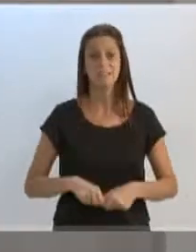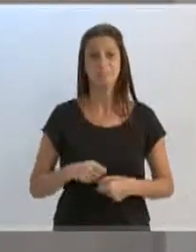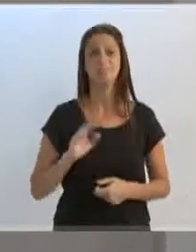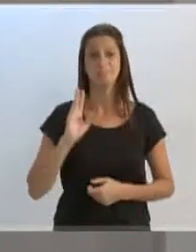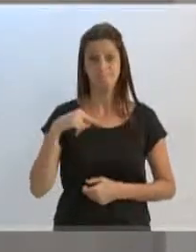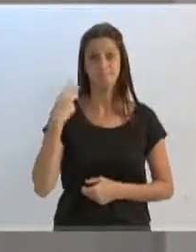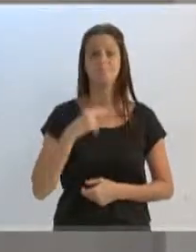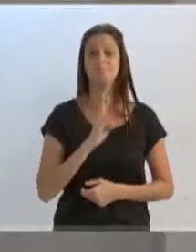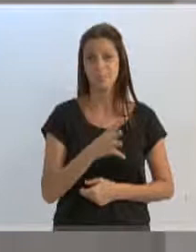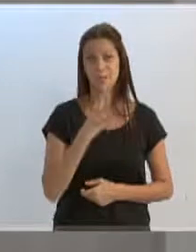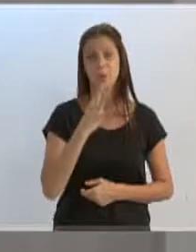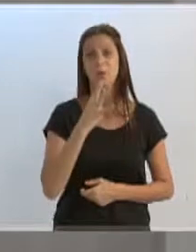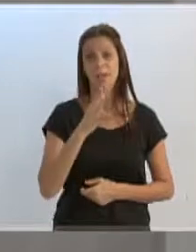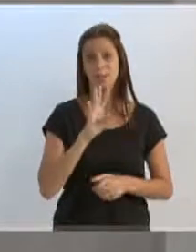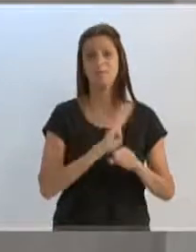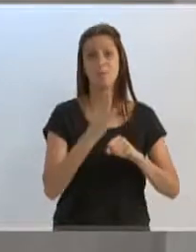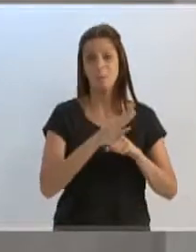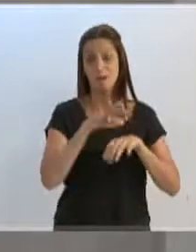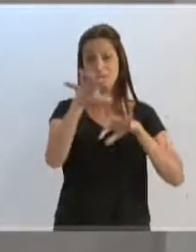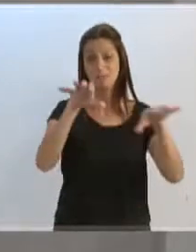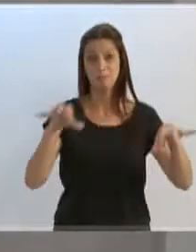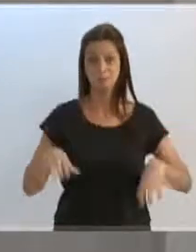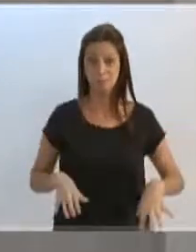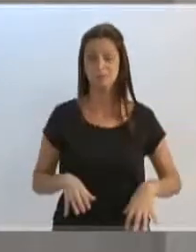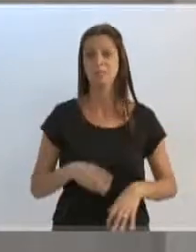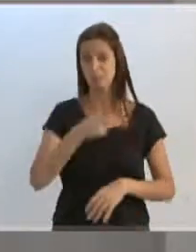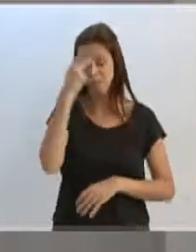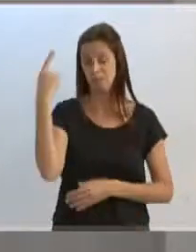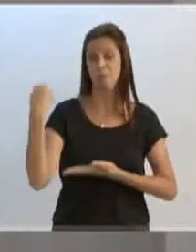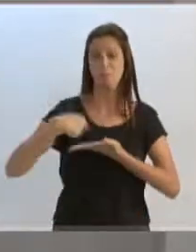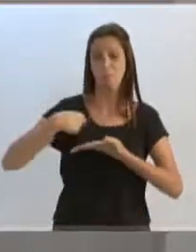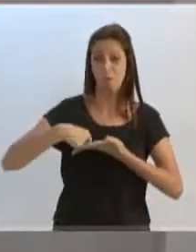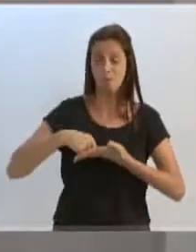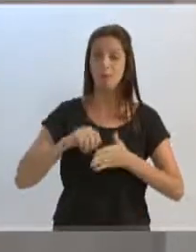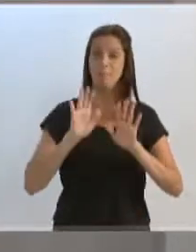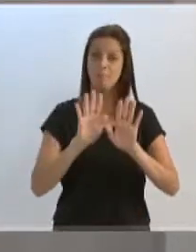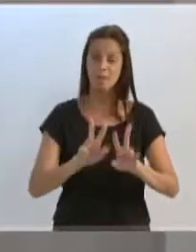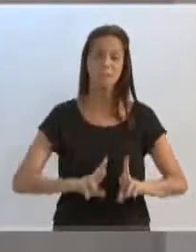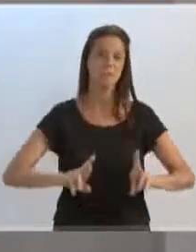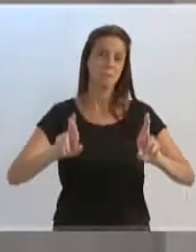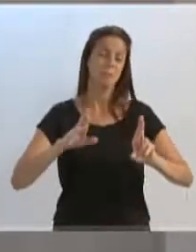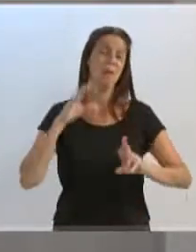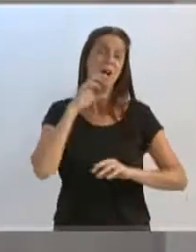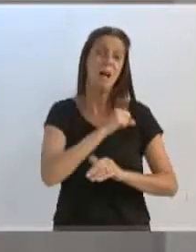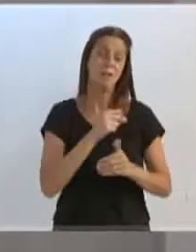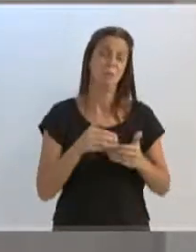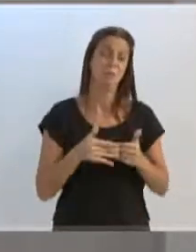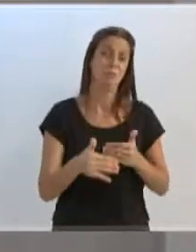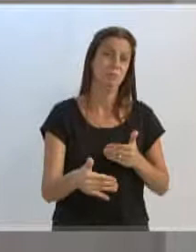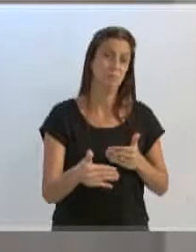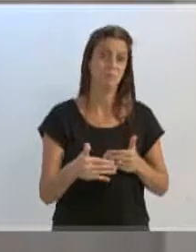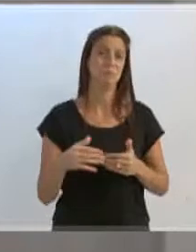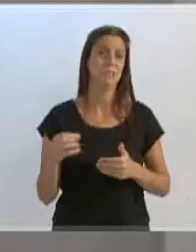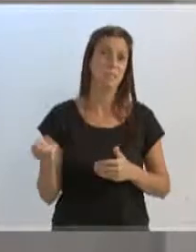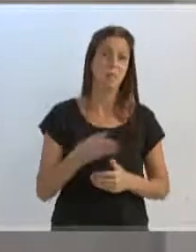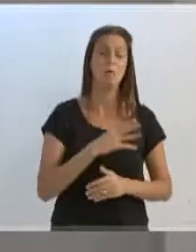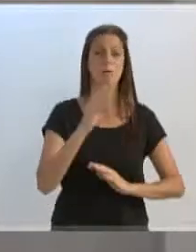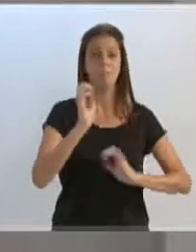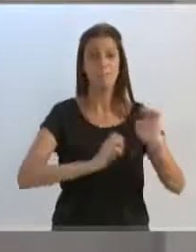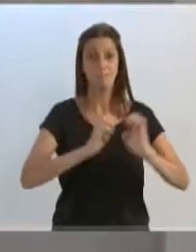que são mais presentes nos bairros sabem o quanto nós somos cobrados, e nós esperamos que, no curto espaço de tempo, nós tenhamos a nova empresa aí,